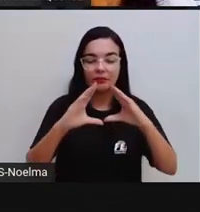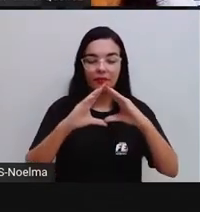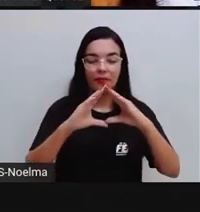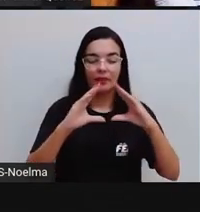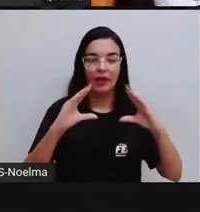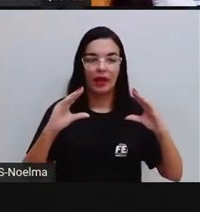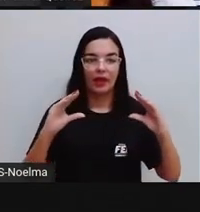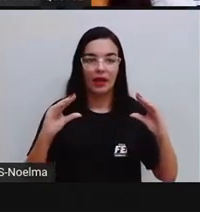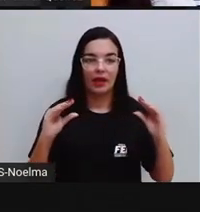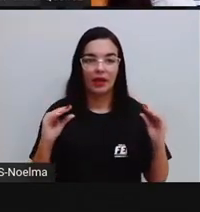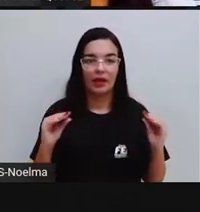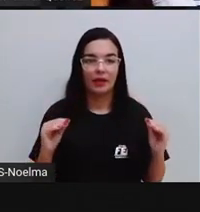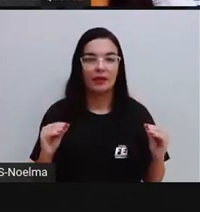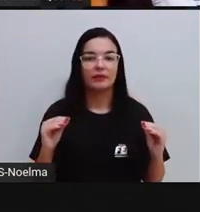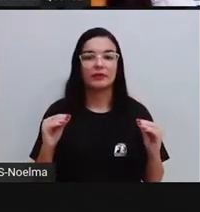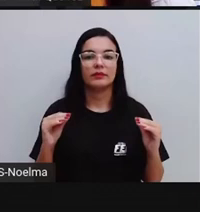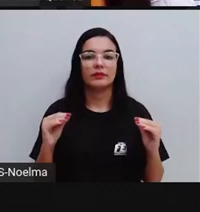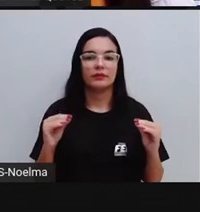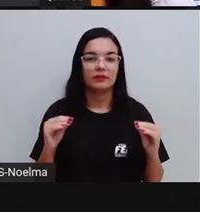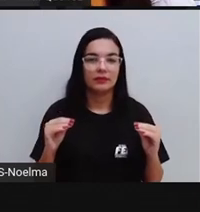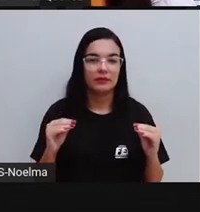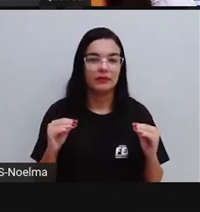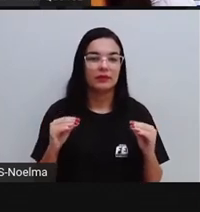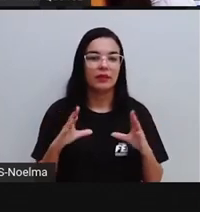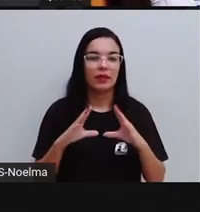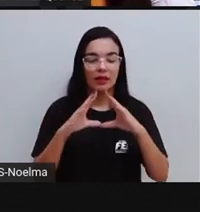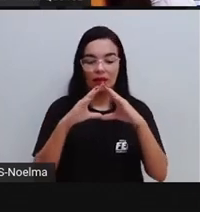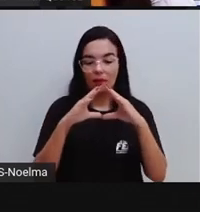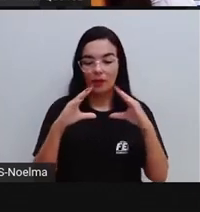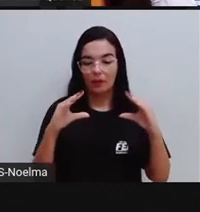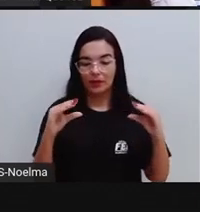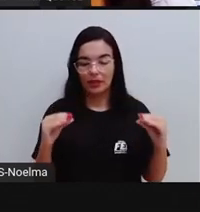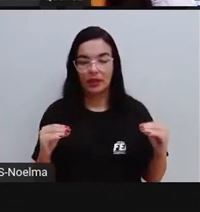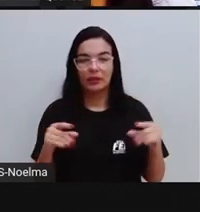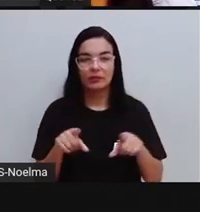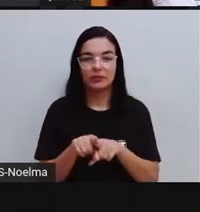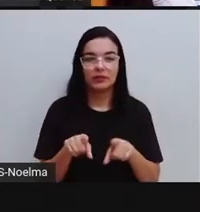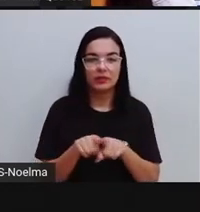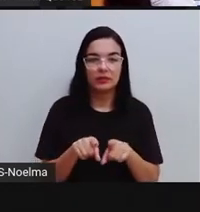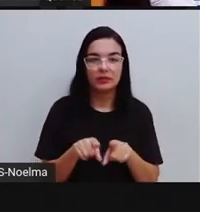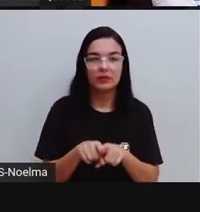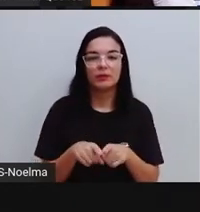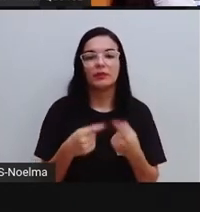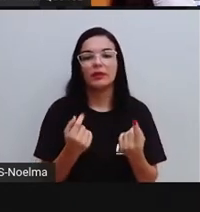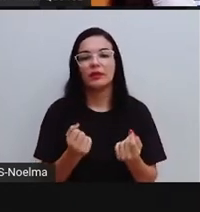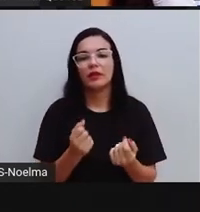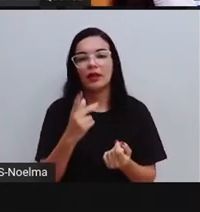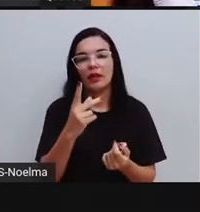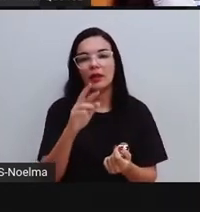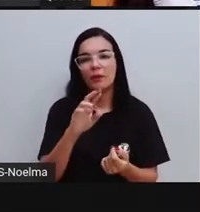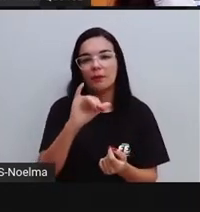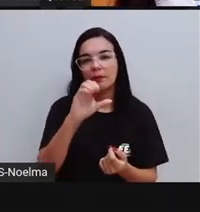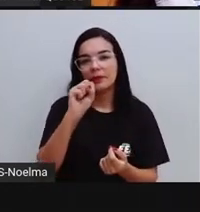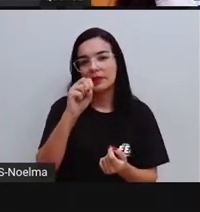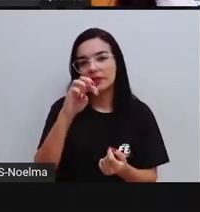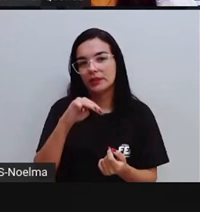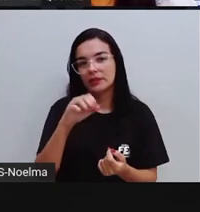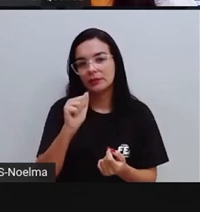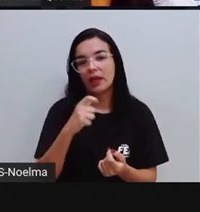um prisma hexagonal, a pirâmide, são corpos